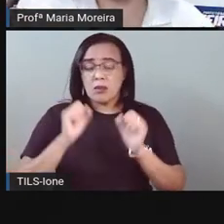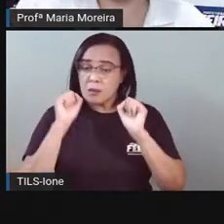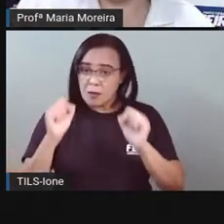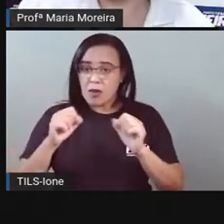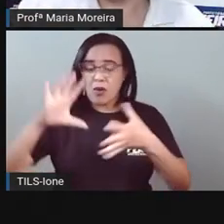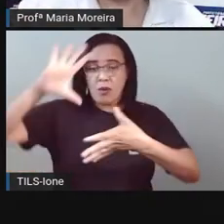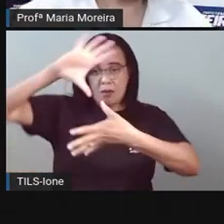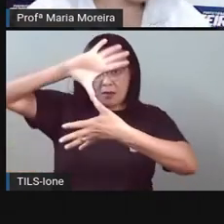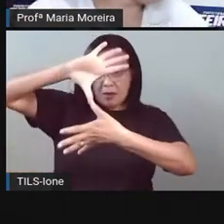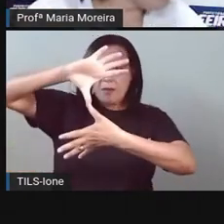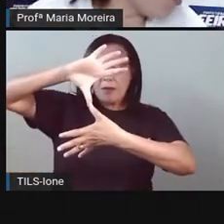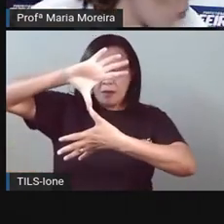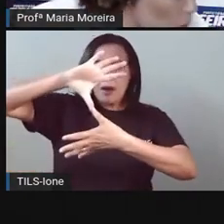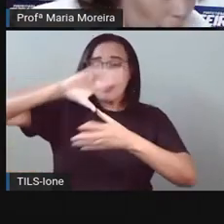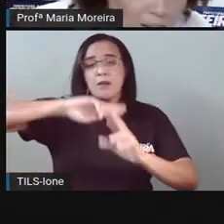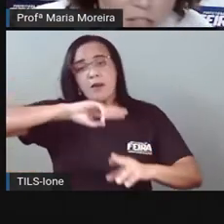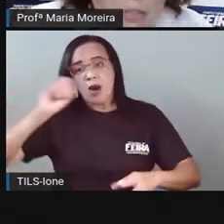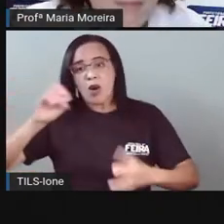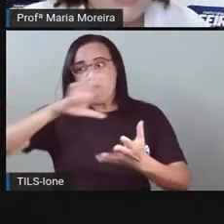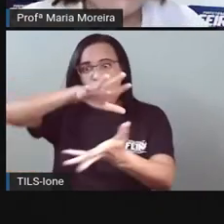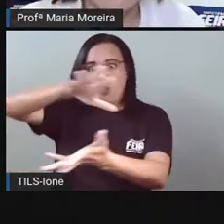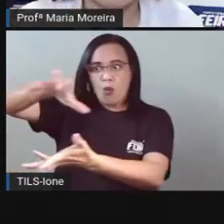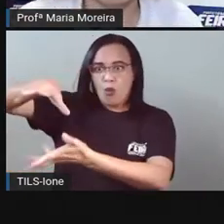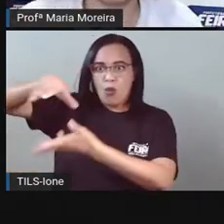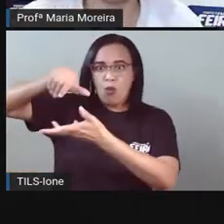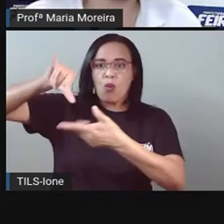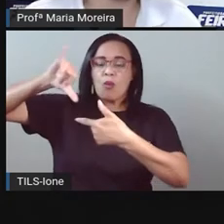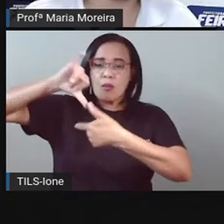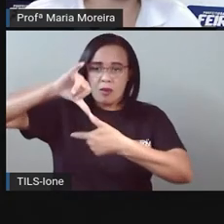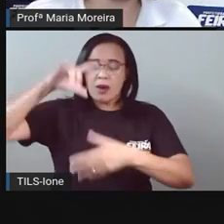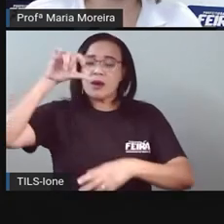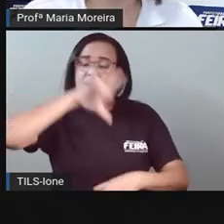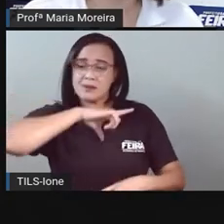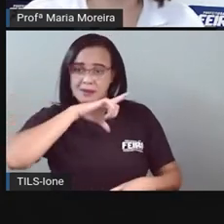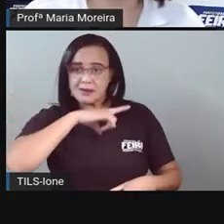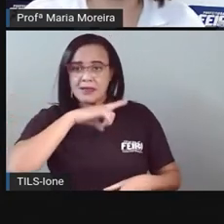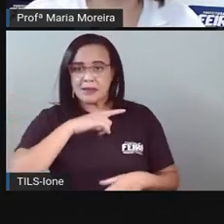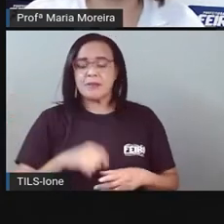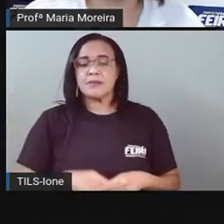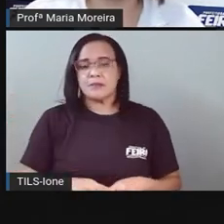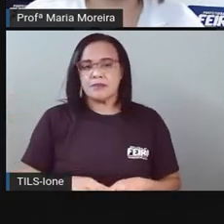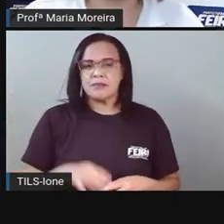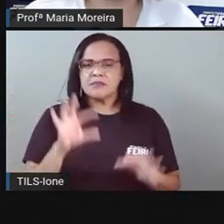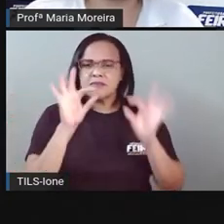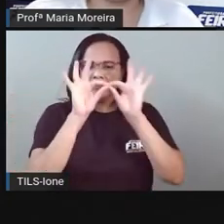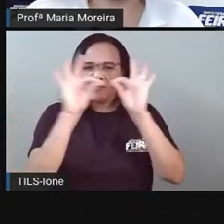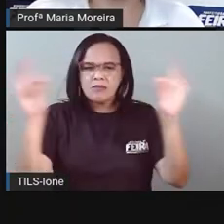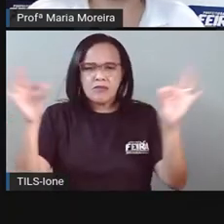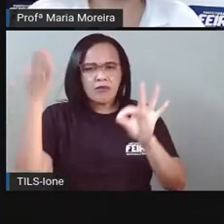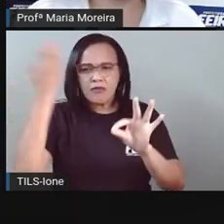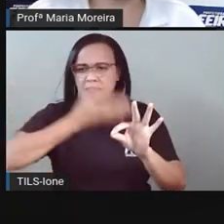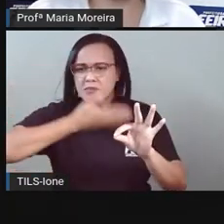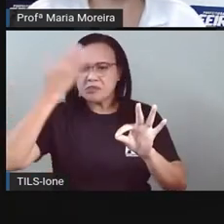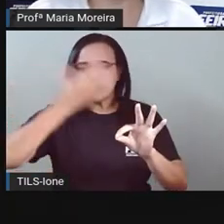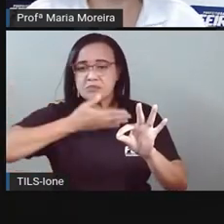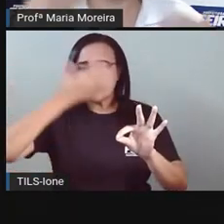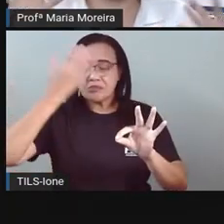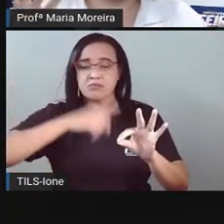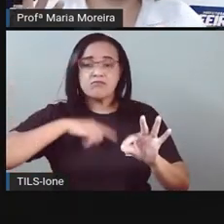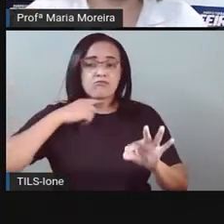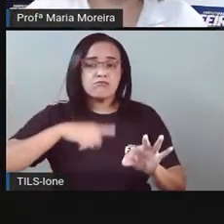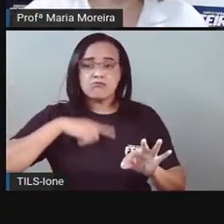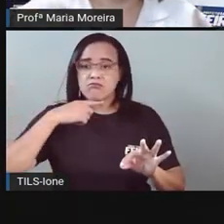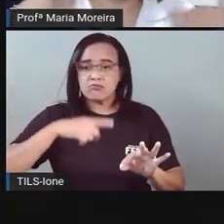existem linhas Não é que em algum lugar a gente vai passar E vai ter uma linha no chão, não São linhas imaginárias Pra facilitar aí as